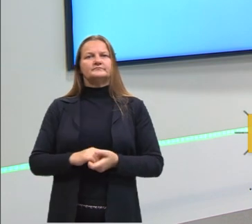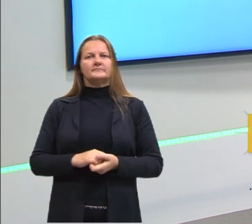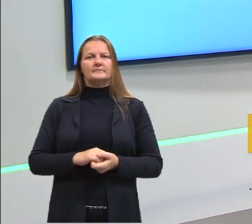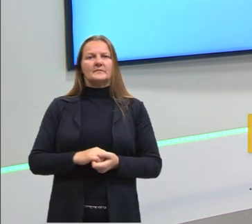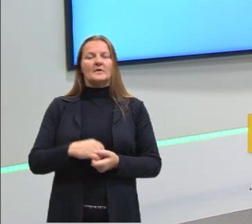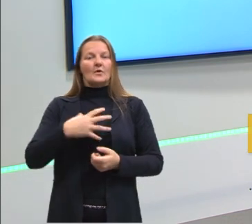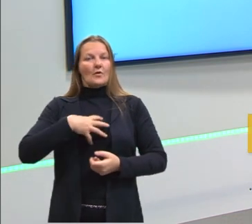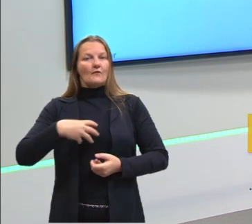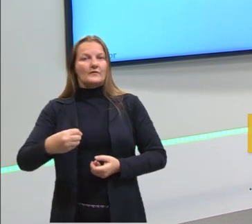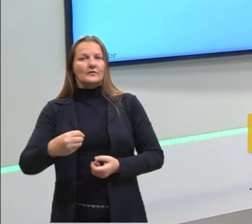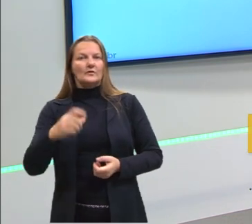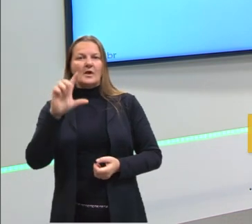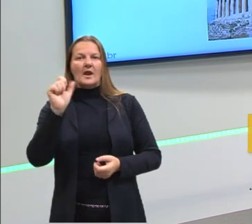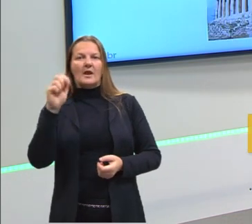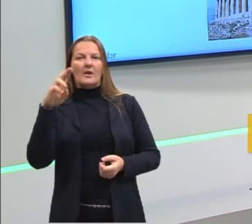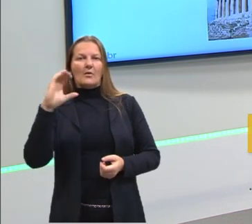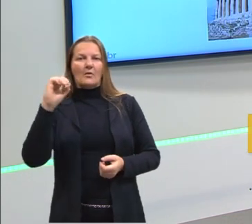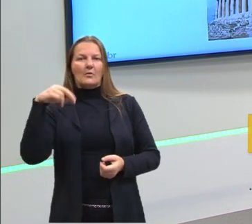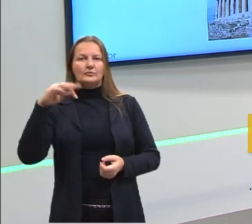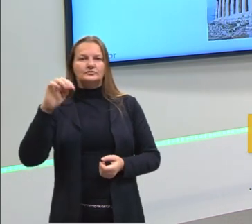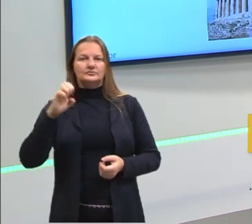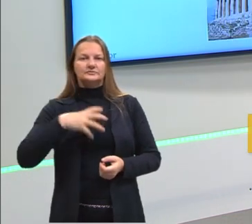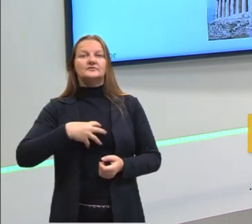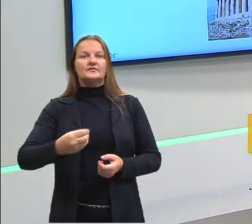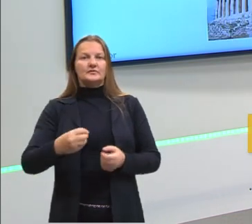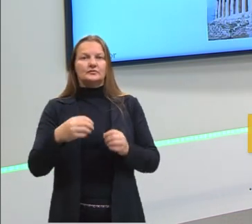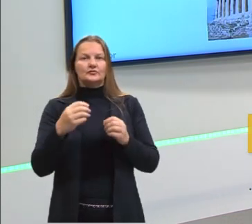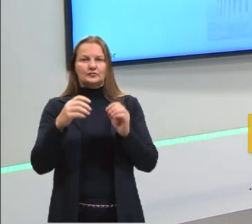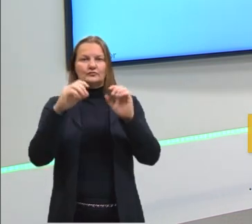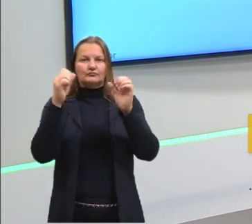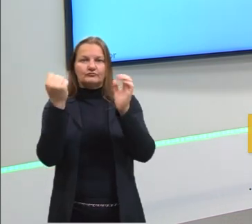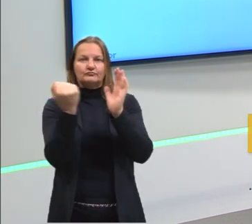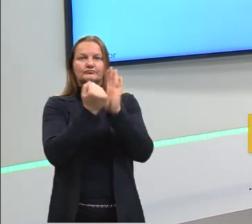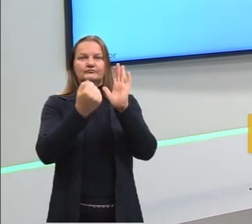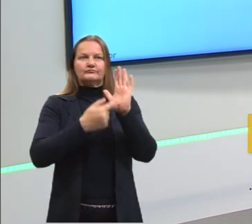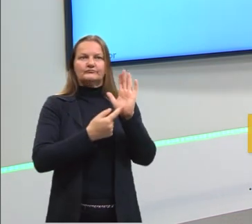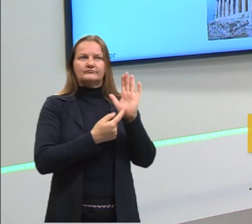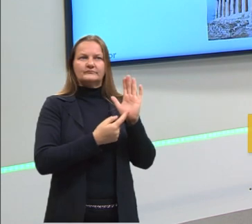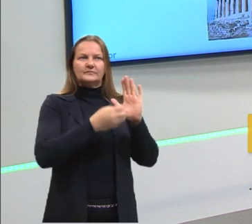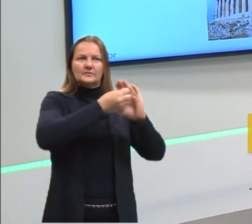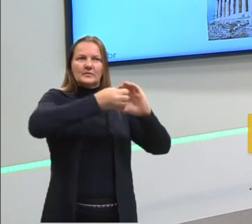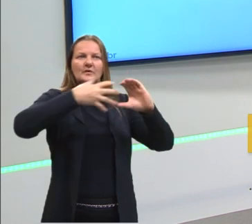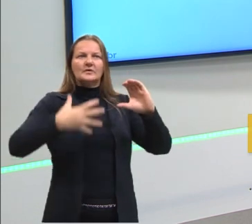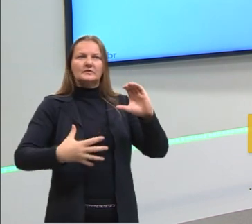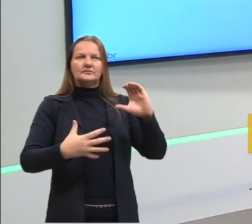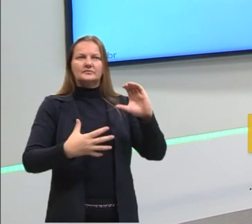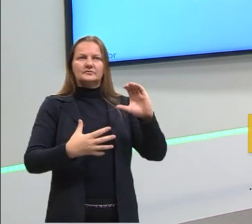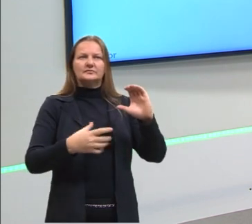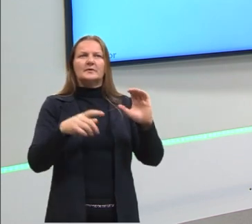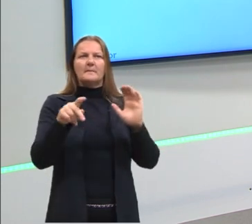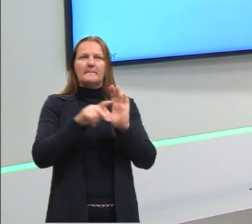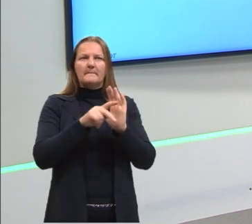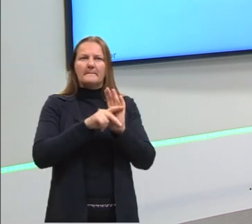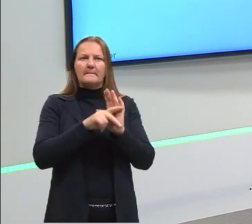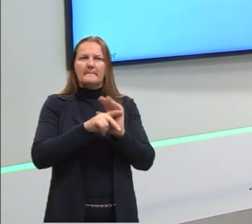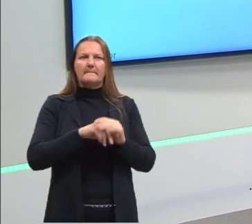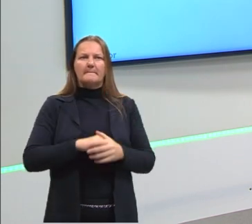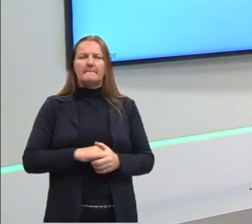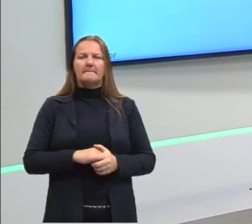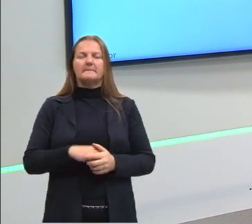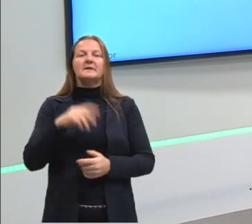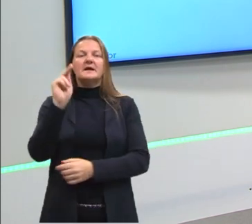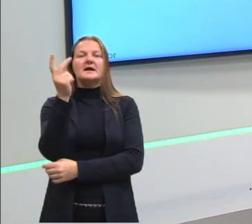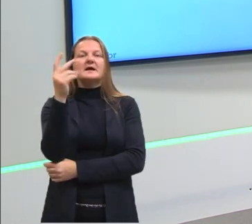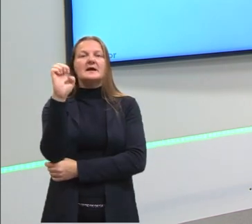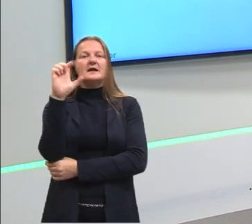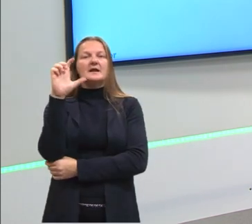seus filhos, nós temos uma característica deste período, então, que é o período helenístico.